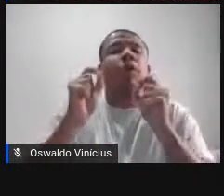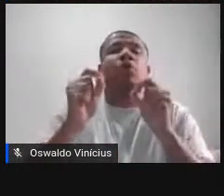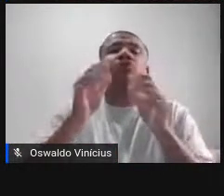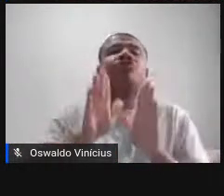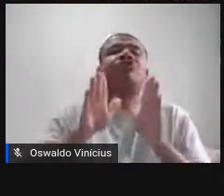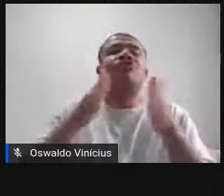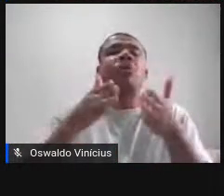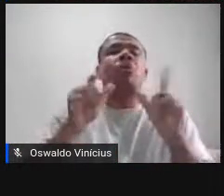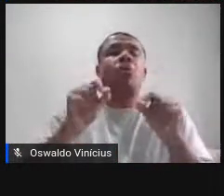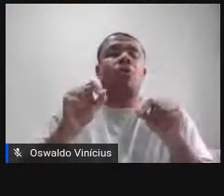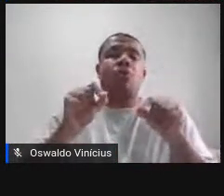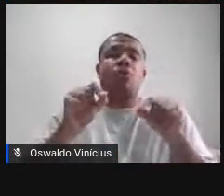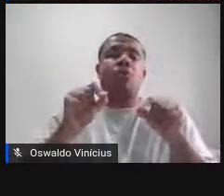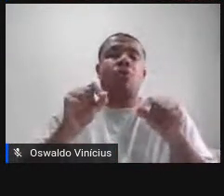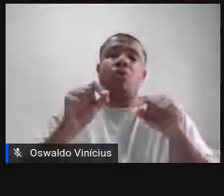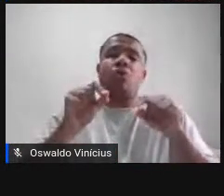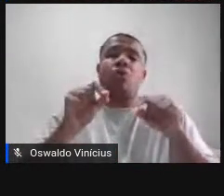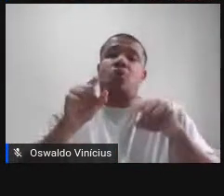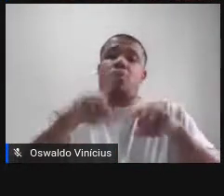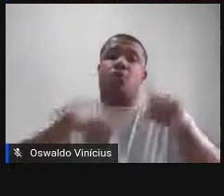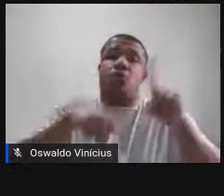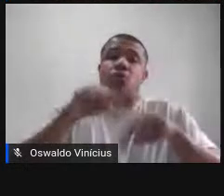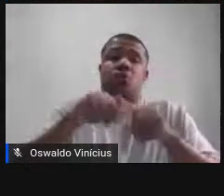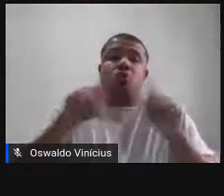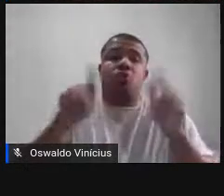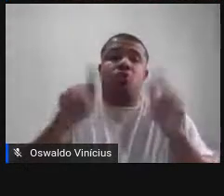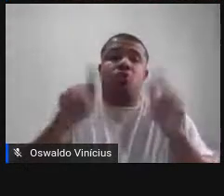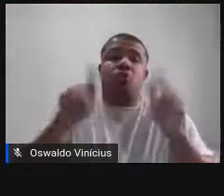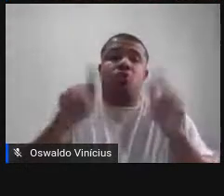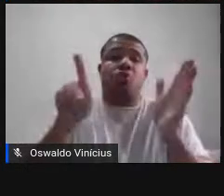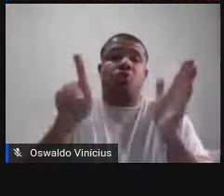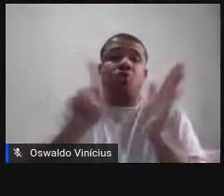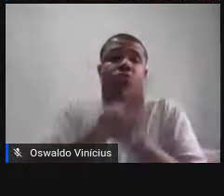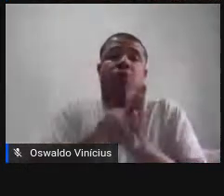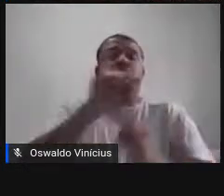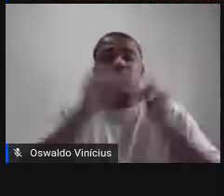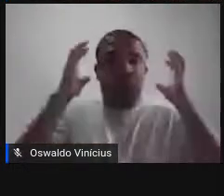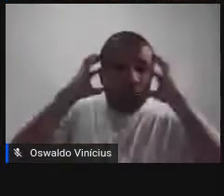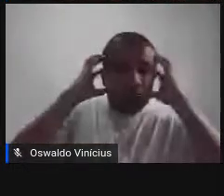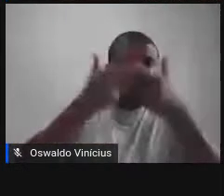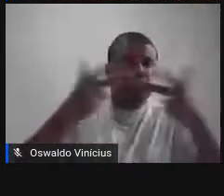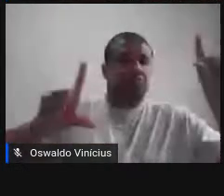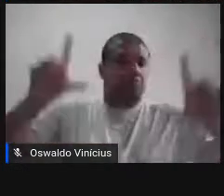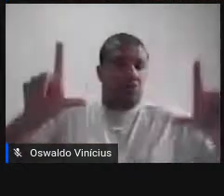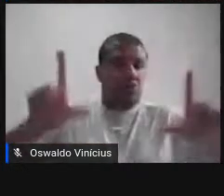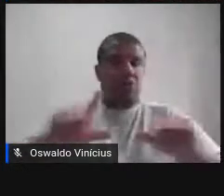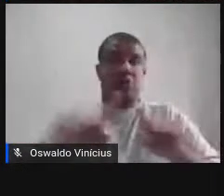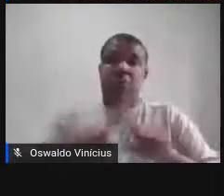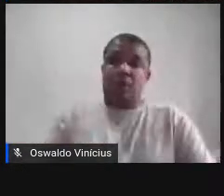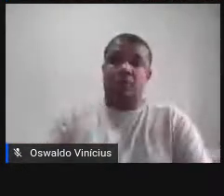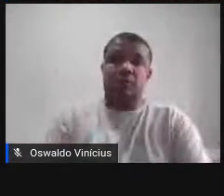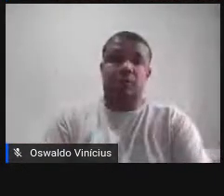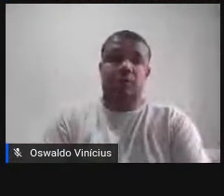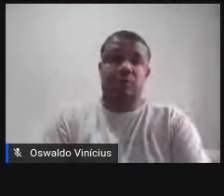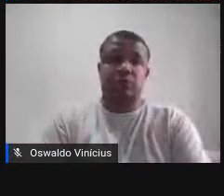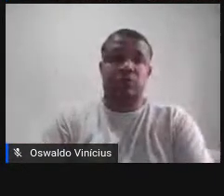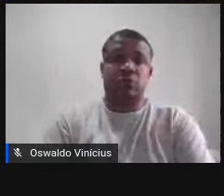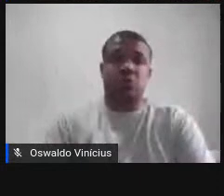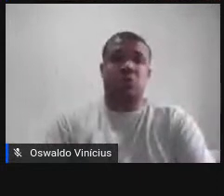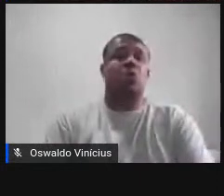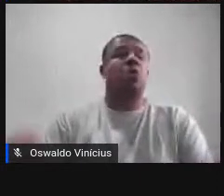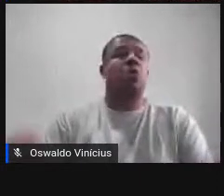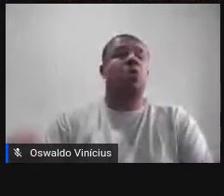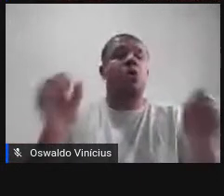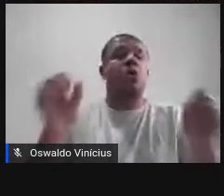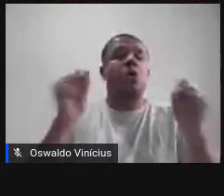um produto de mídia, por exemplo, o romance gráfico ou o árabe do futuro. Mas, podemos também investigar